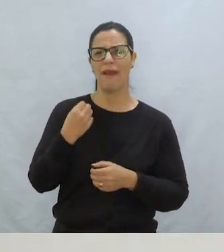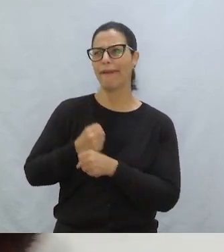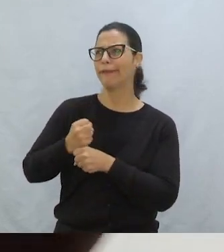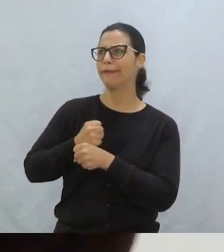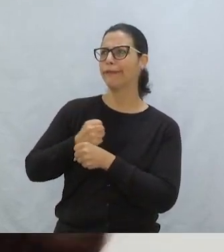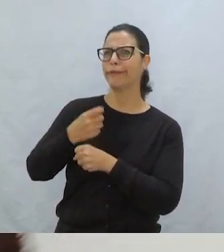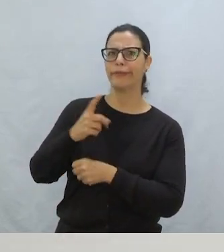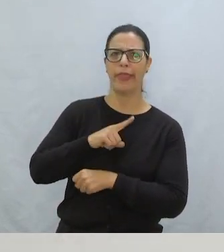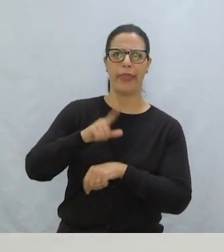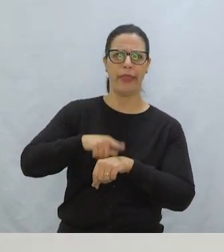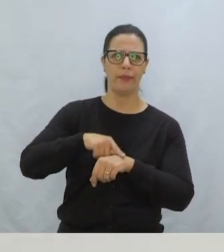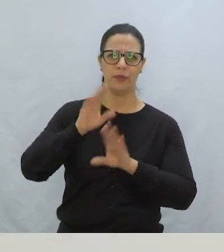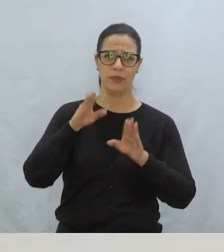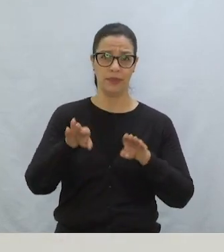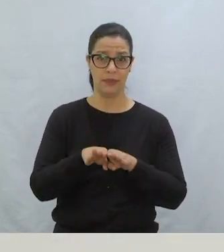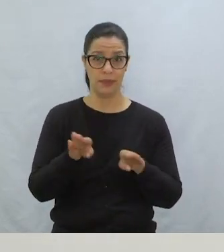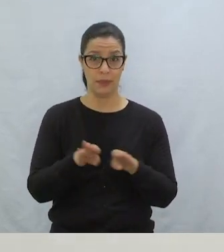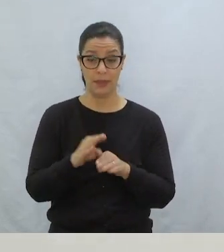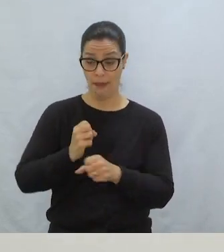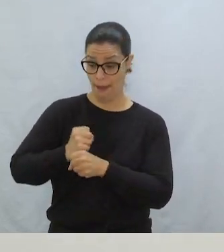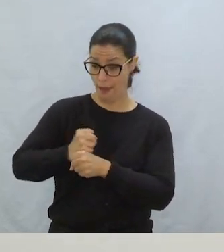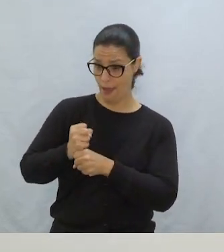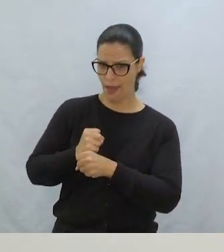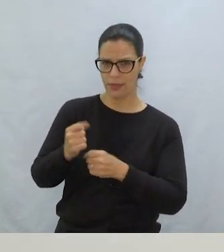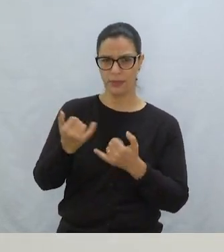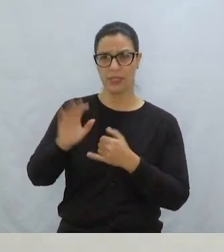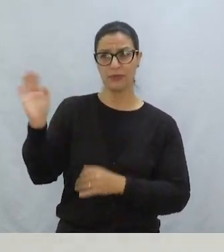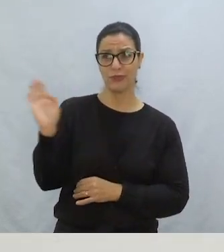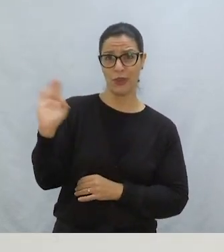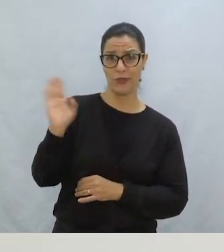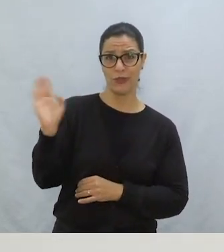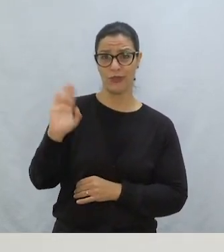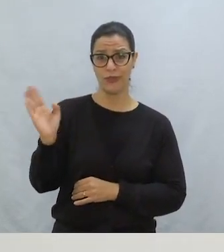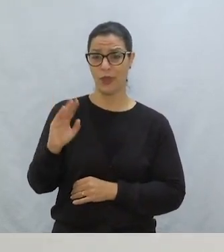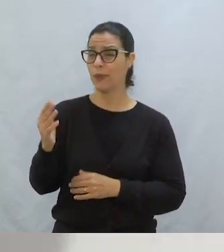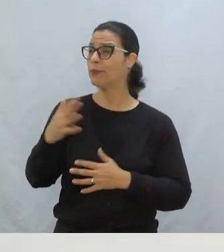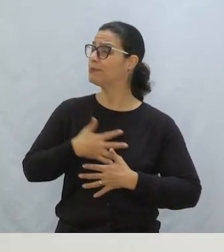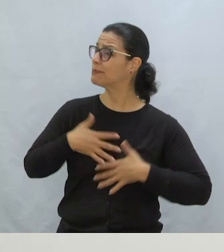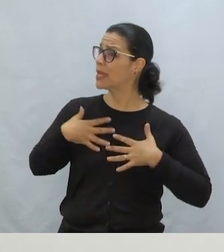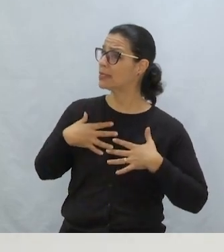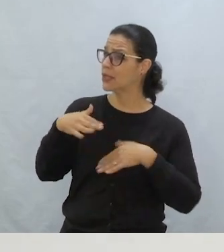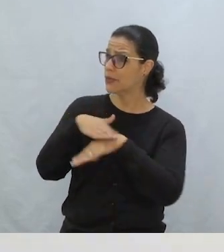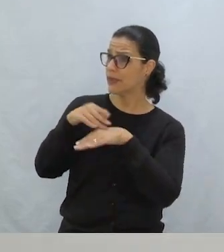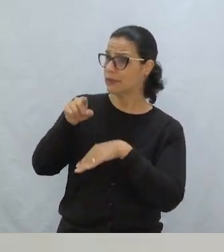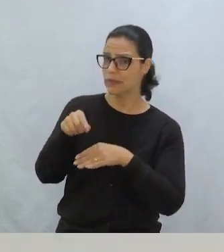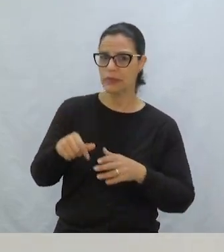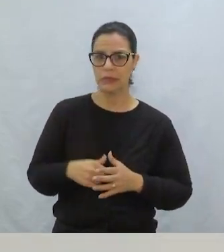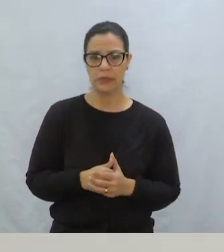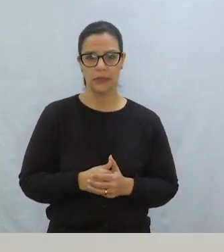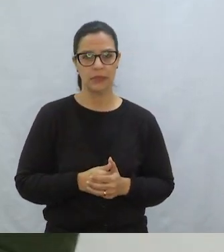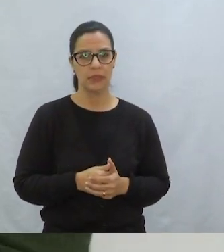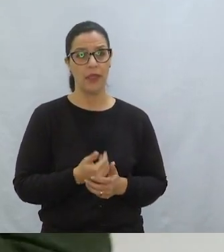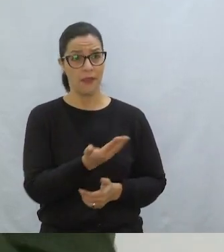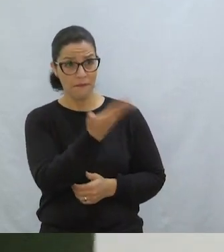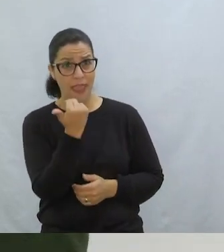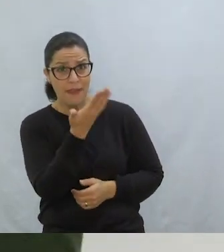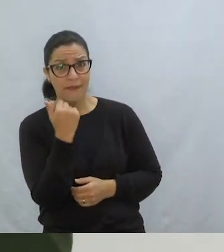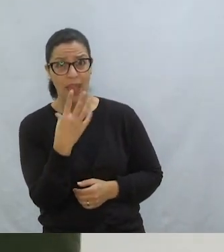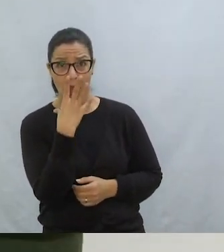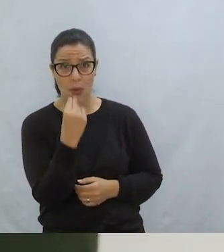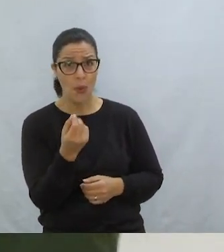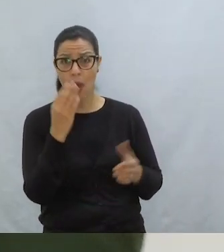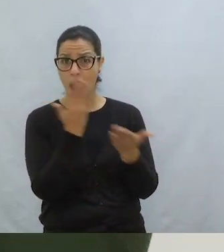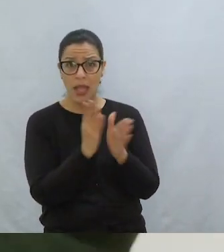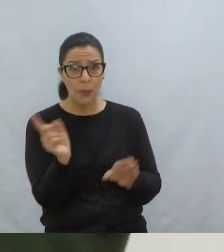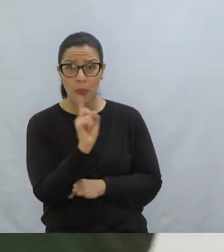assim há muito tempo Há anos Tchau, tchau, tchau Foi um prazer Ei,